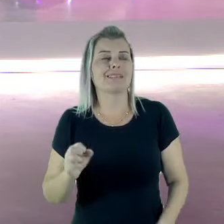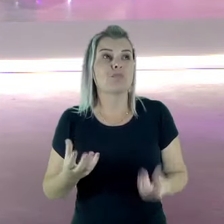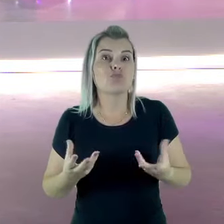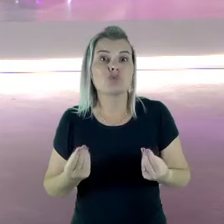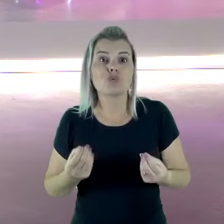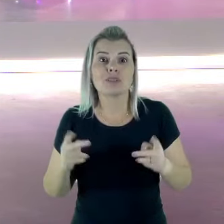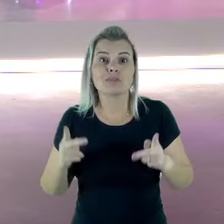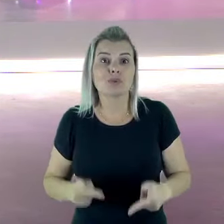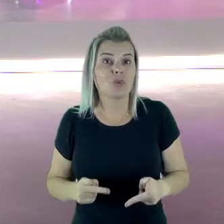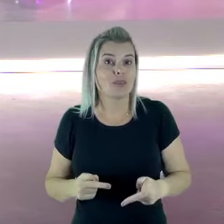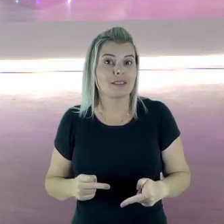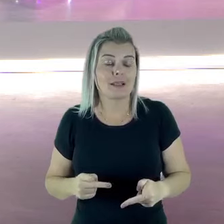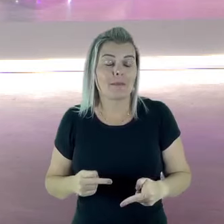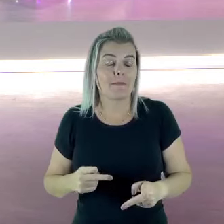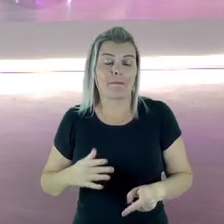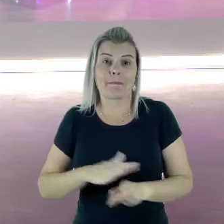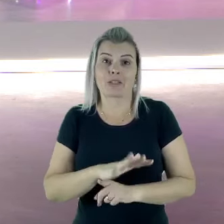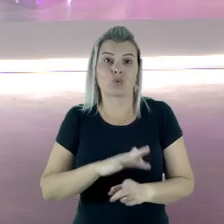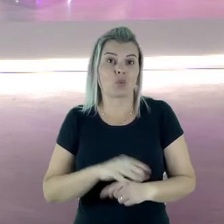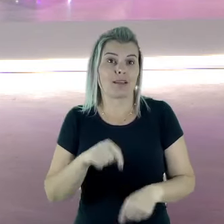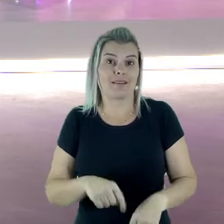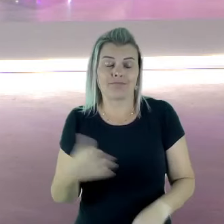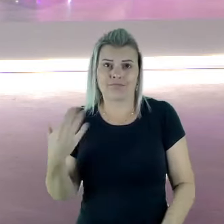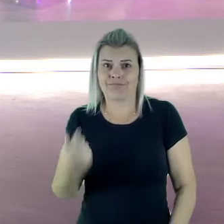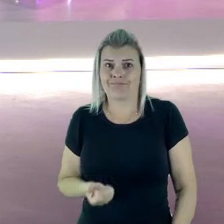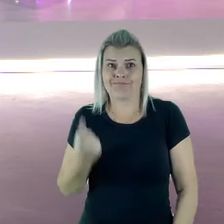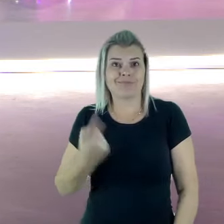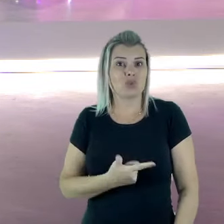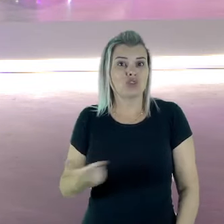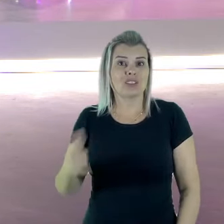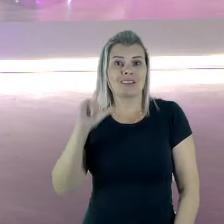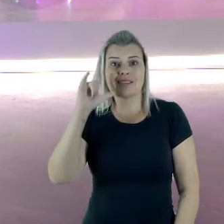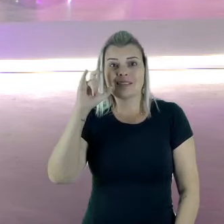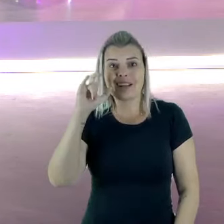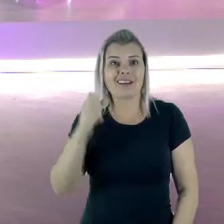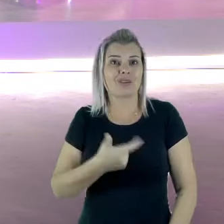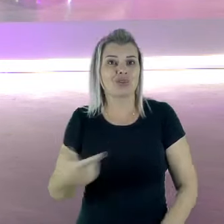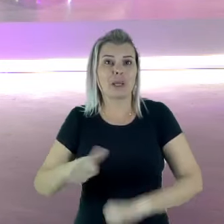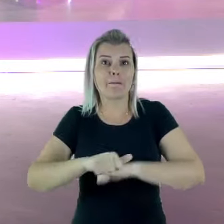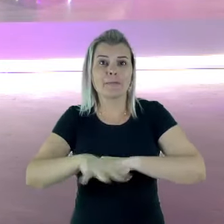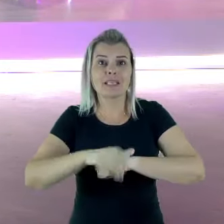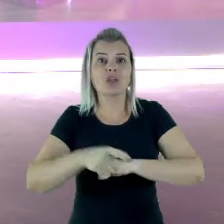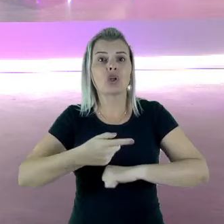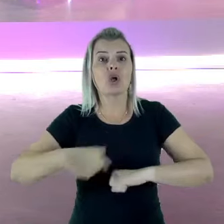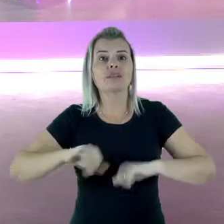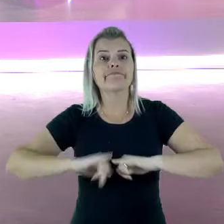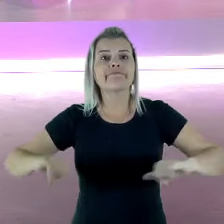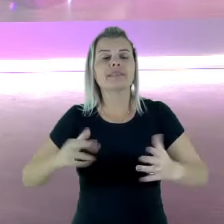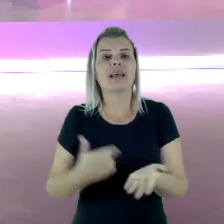que passou por aqui. foi inusitado. Naquela época não existia Instagram, não existia mídia social, e a gente anunciava na revista